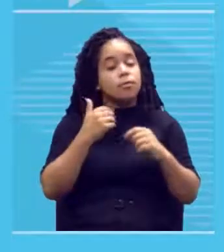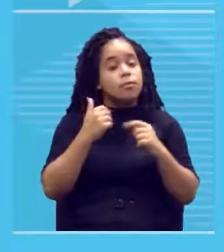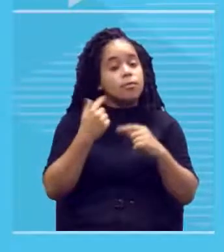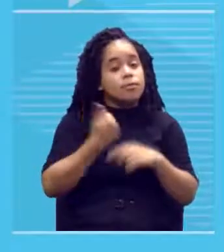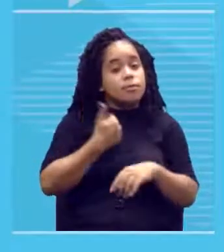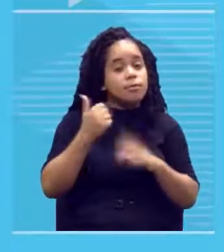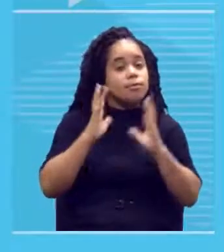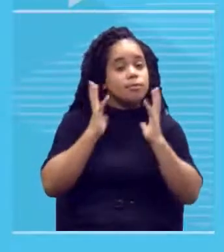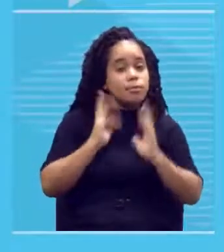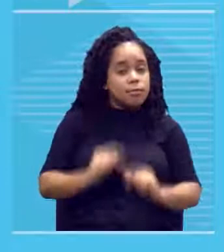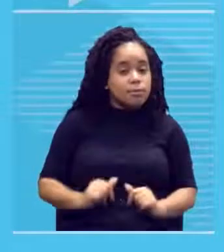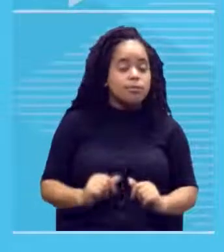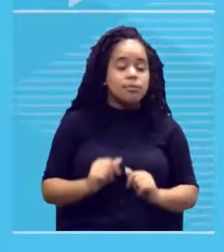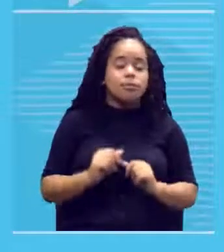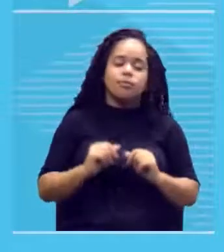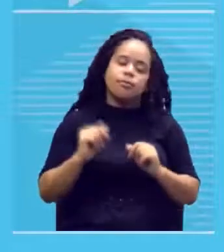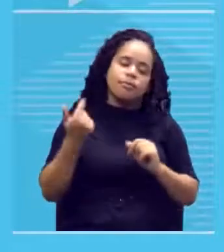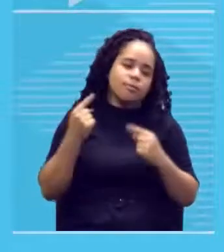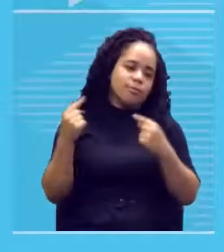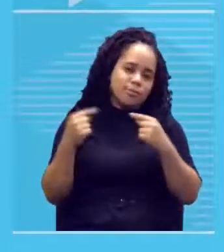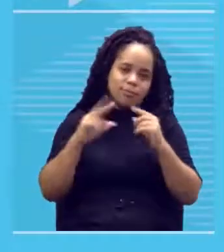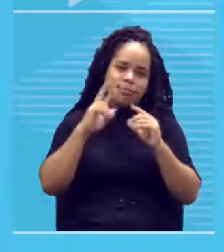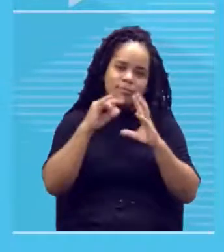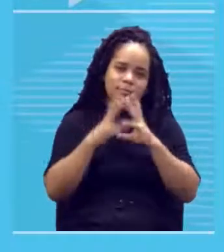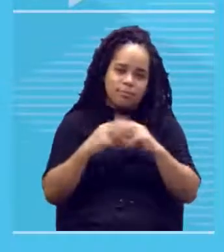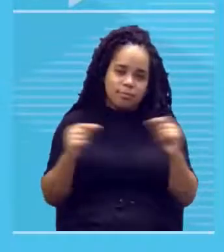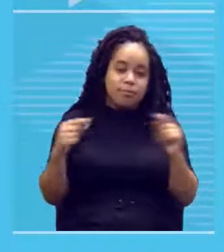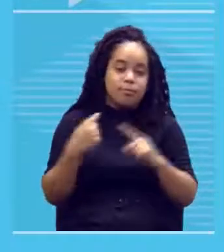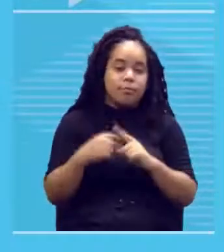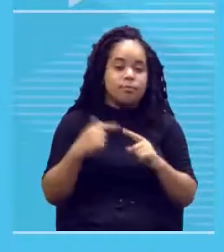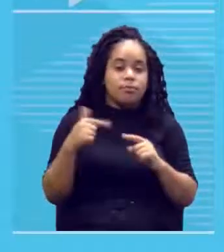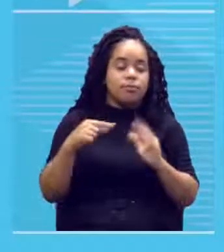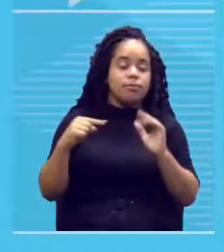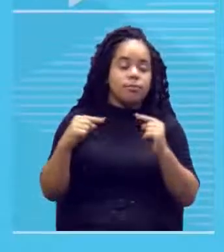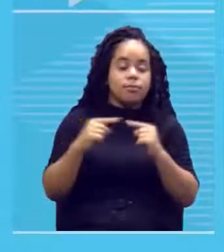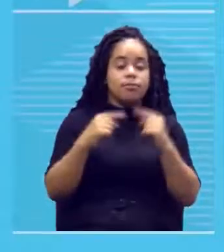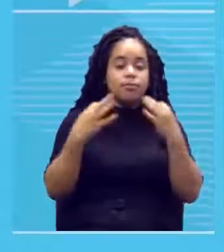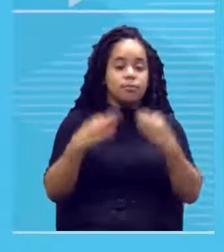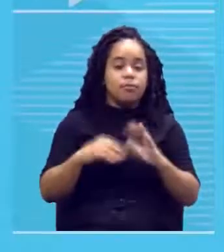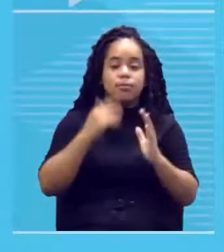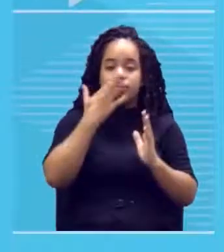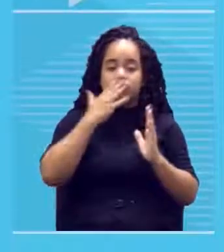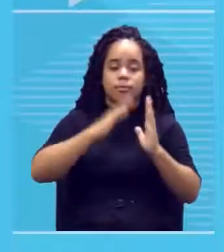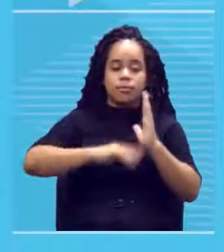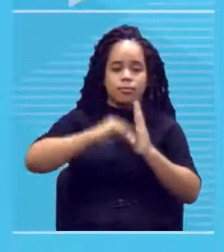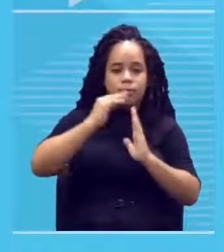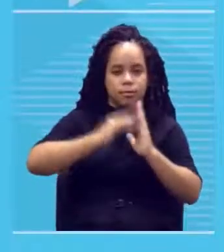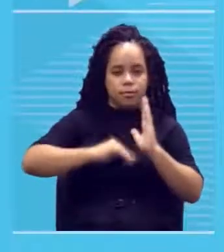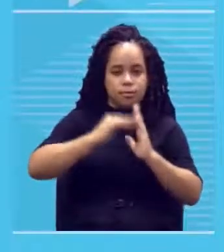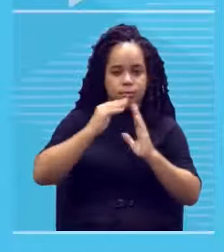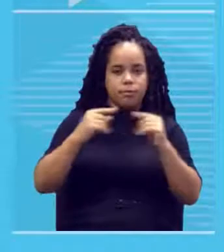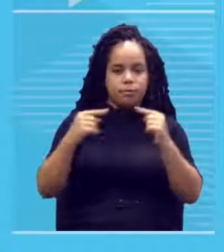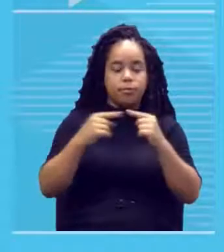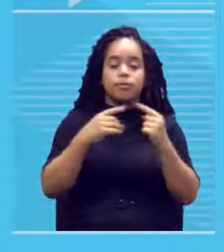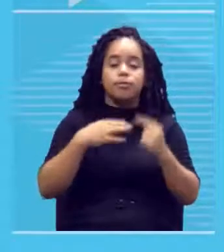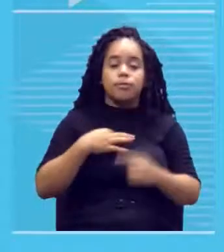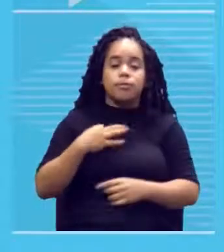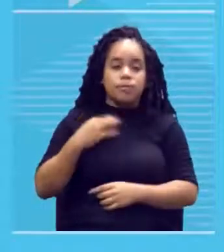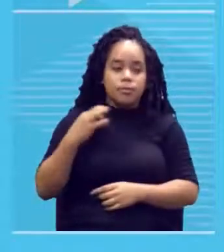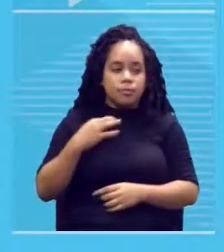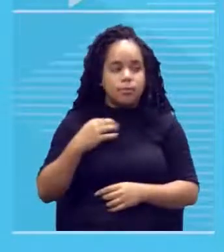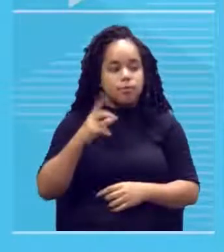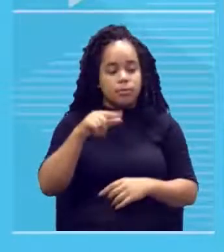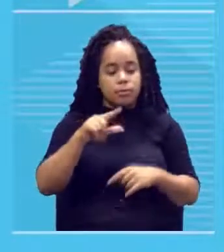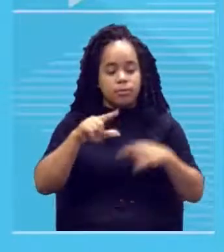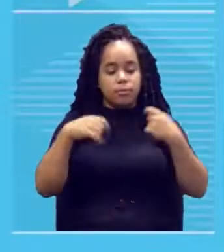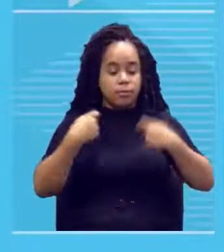a tinta certa para tecido. Certo? Então a necessidade de conhecer os materiais é importante para você